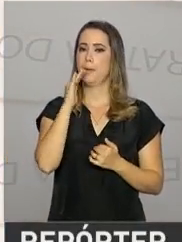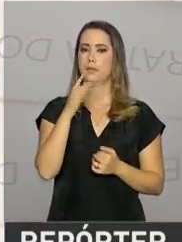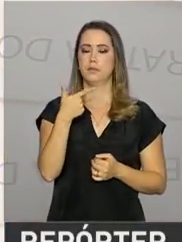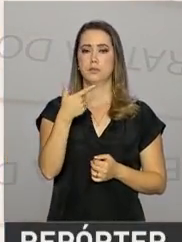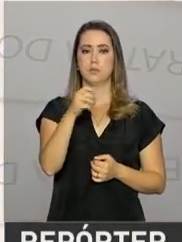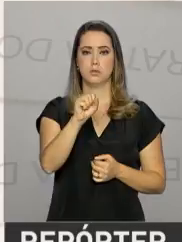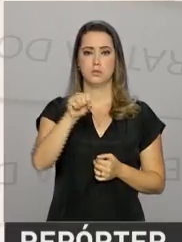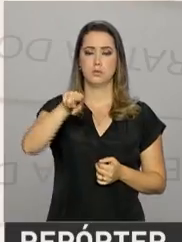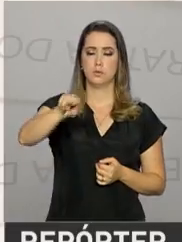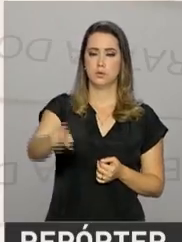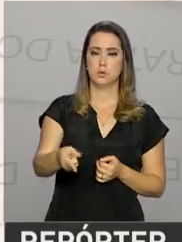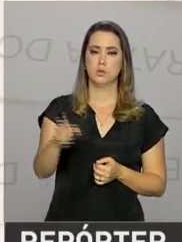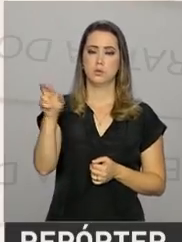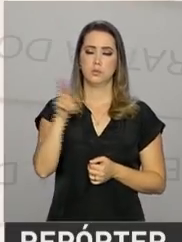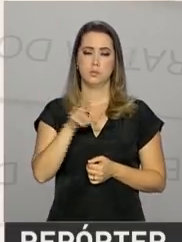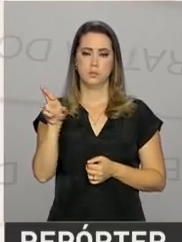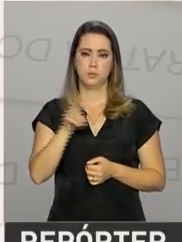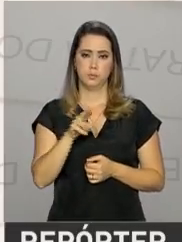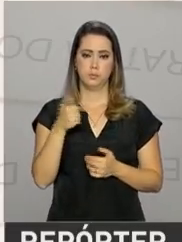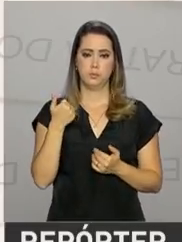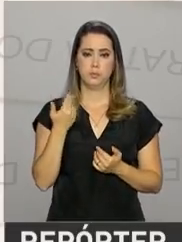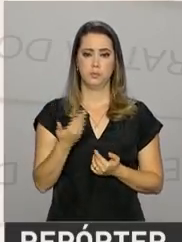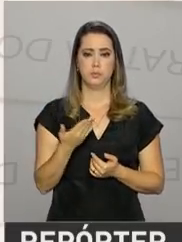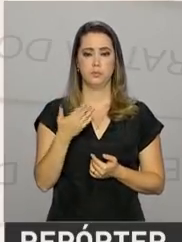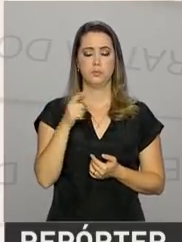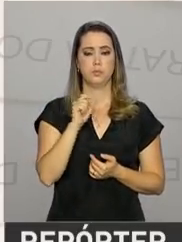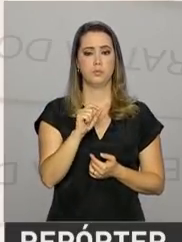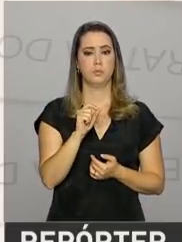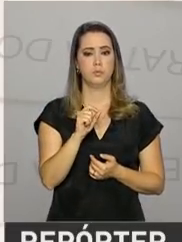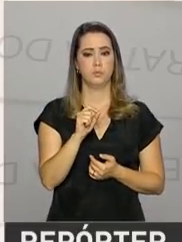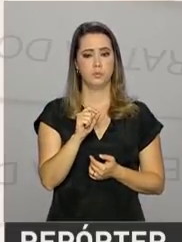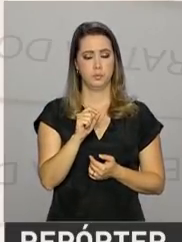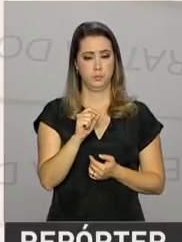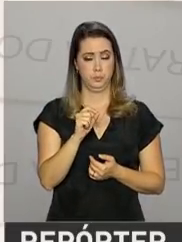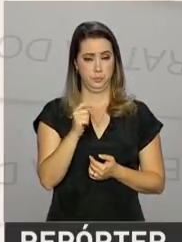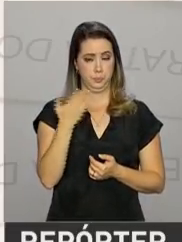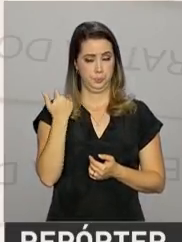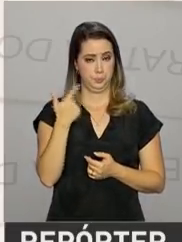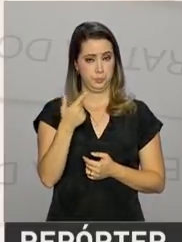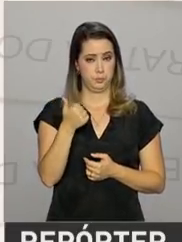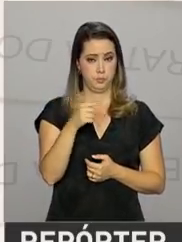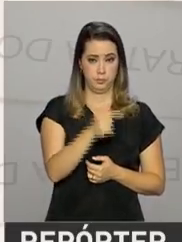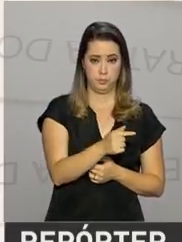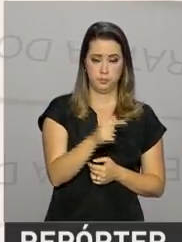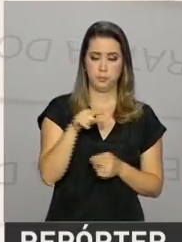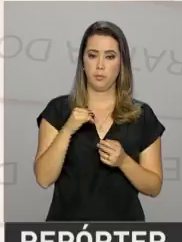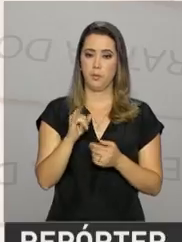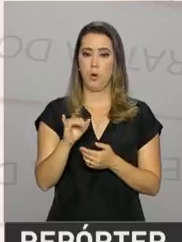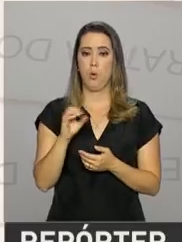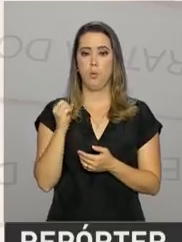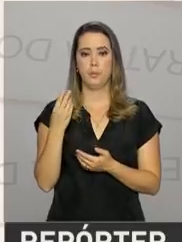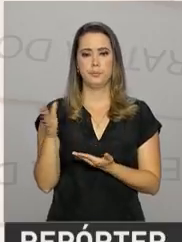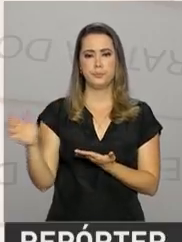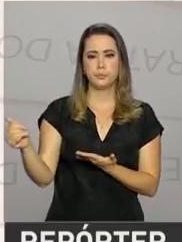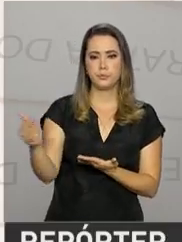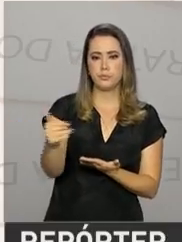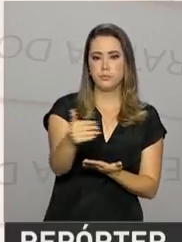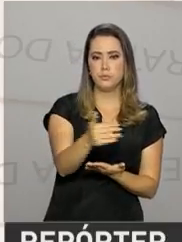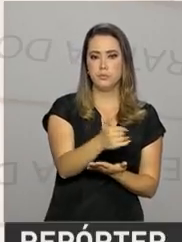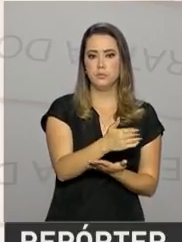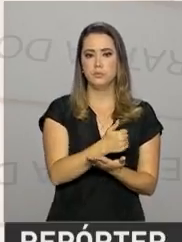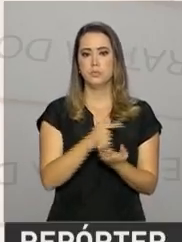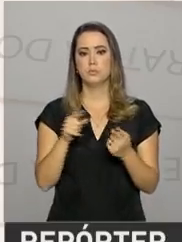28.559,70 em 2017. Recebeu rendimentos